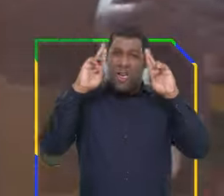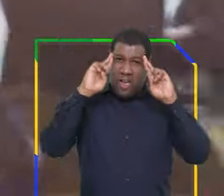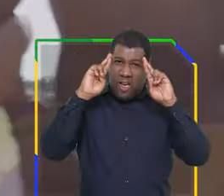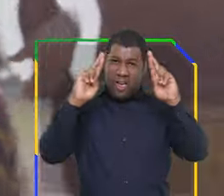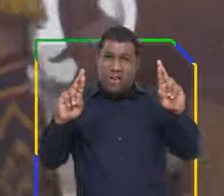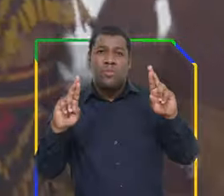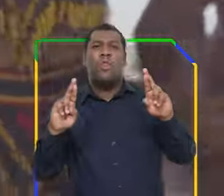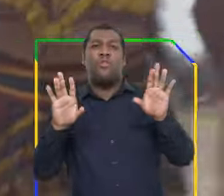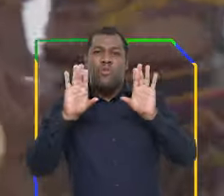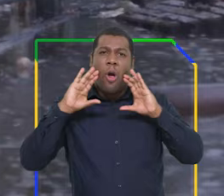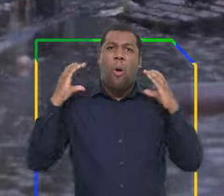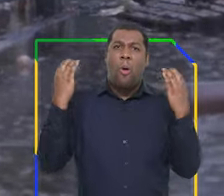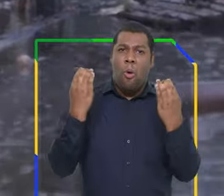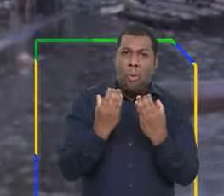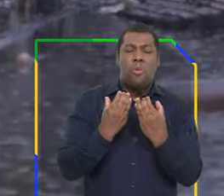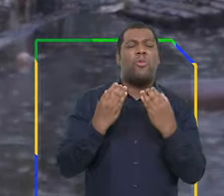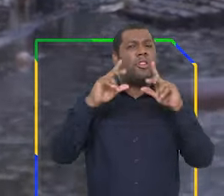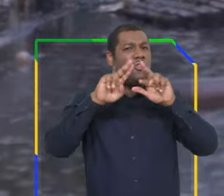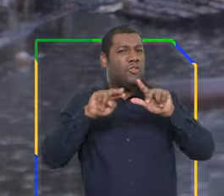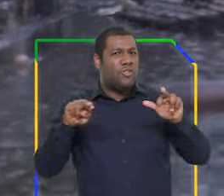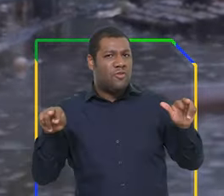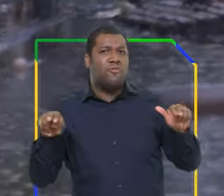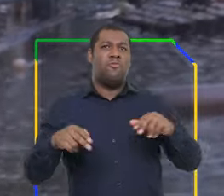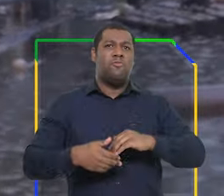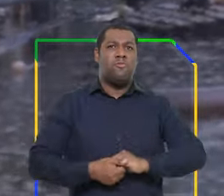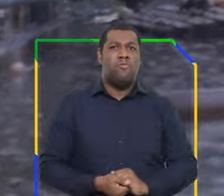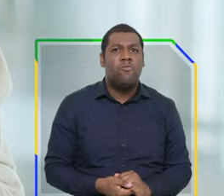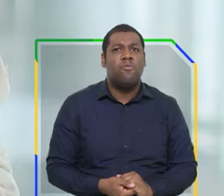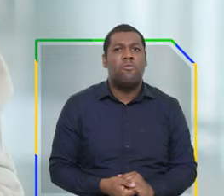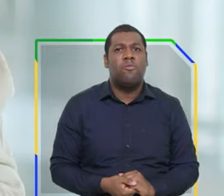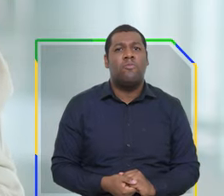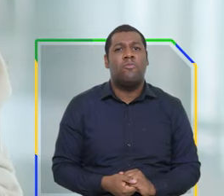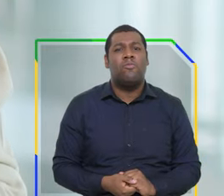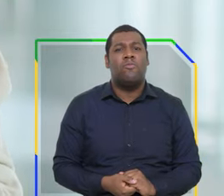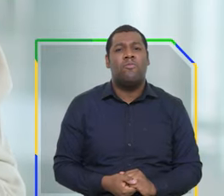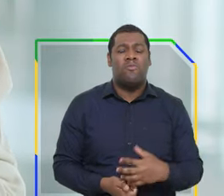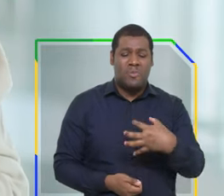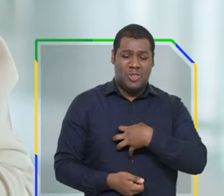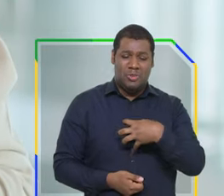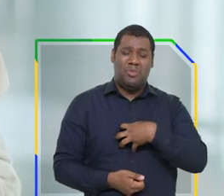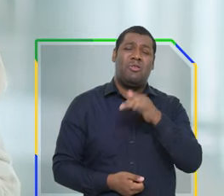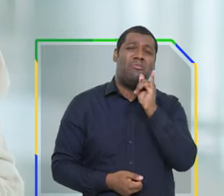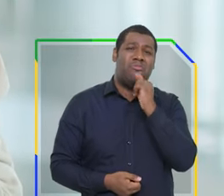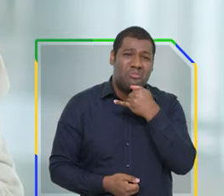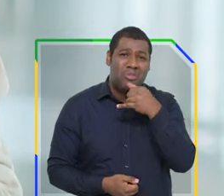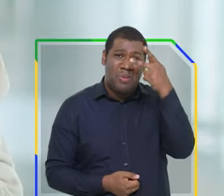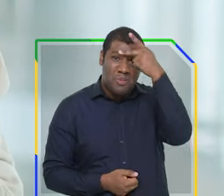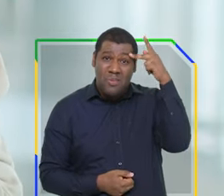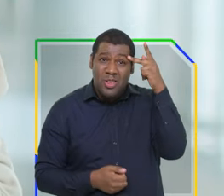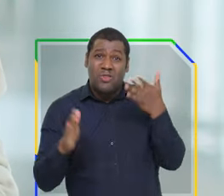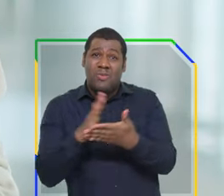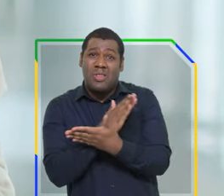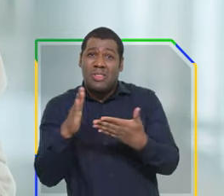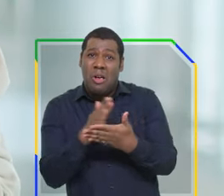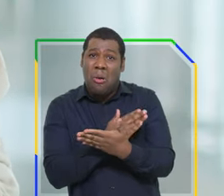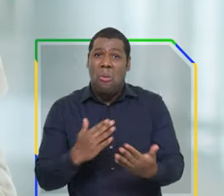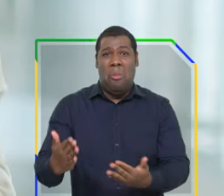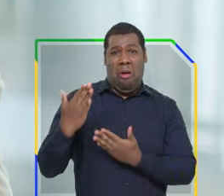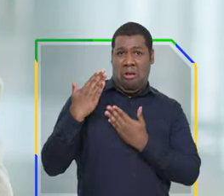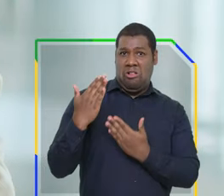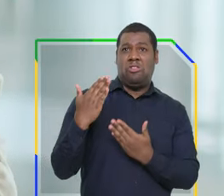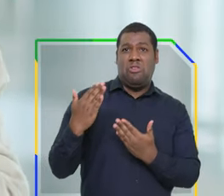tradicionais e pessoas que vivem em áreas de risco. Infelizmente, ainda há quem duvide da relação